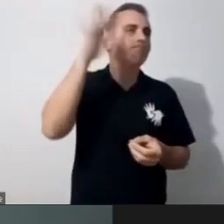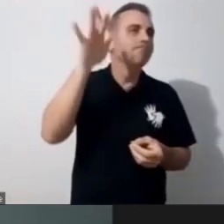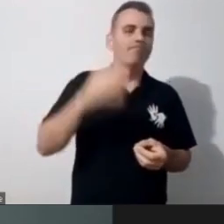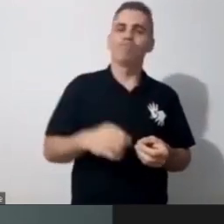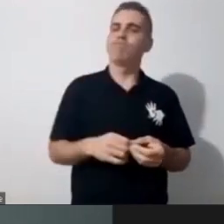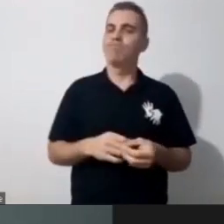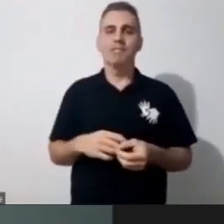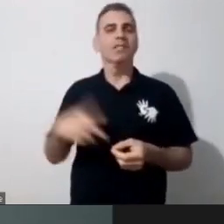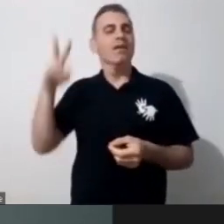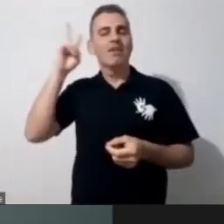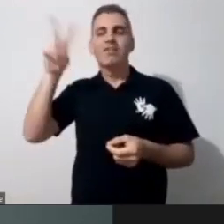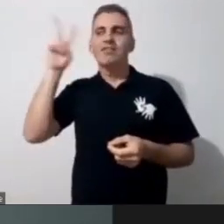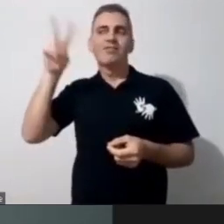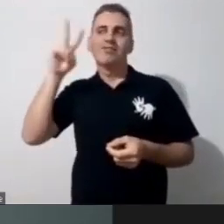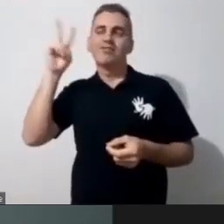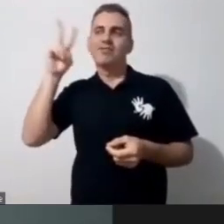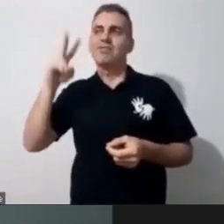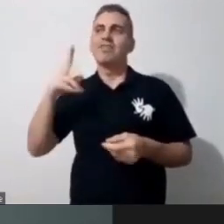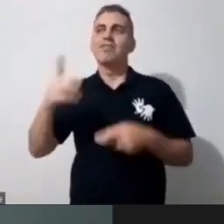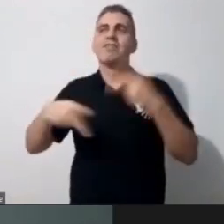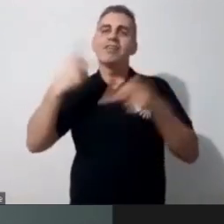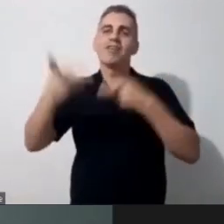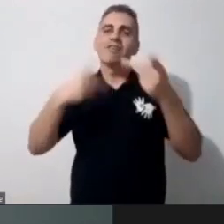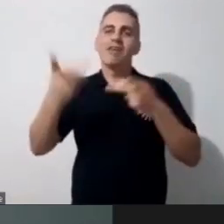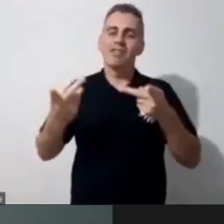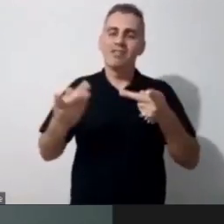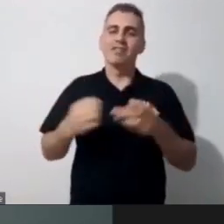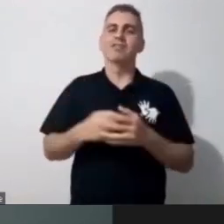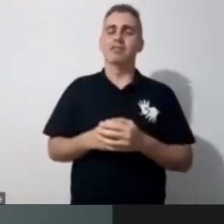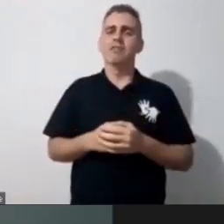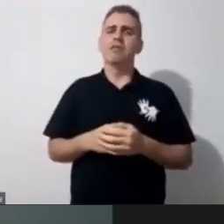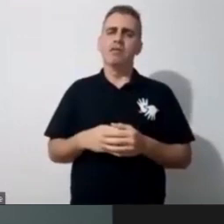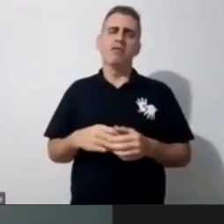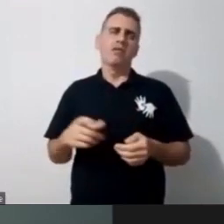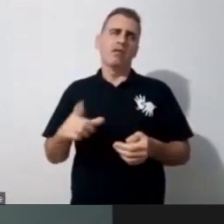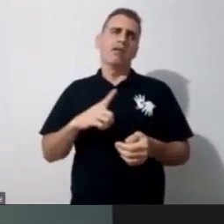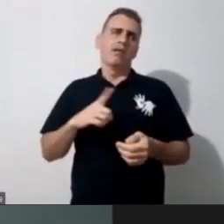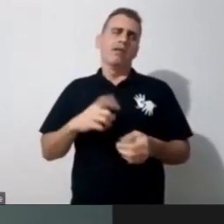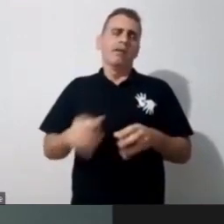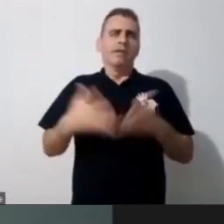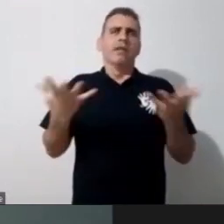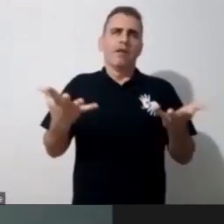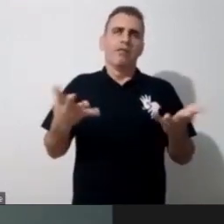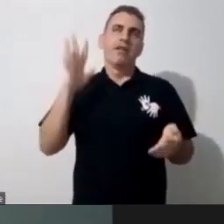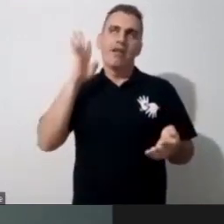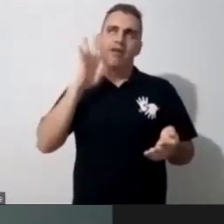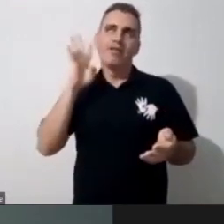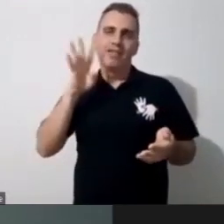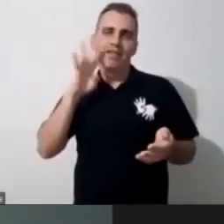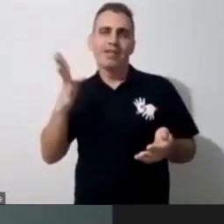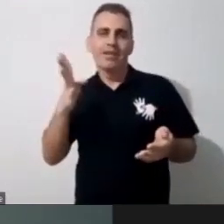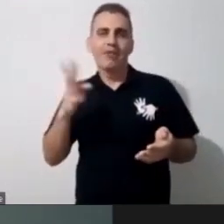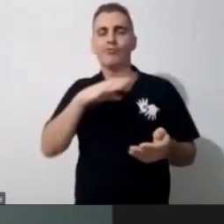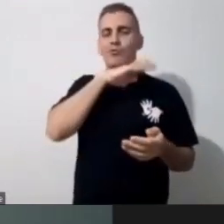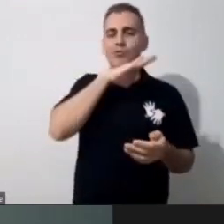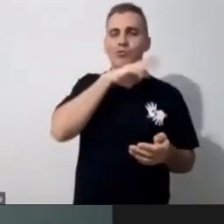para contar aí do pós-pandemia, né, eu acho que vai ter muita coisa legal para acontecer, que a gente vai ter que se reinventar depois para